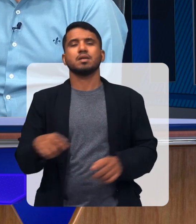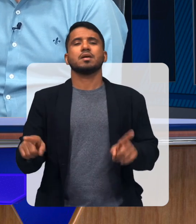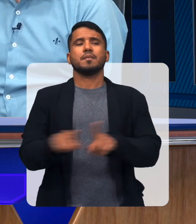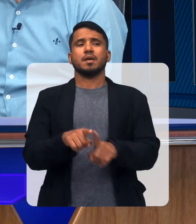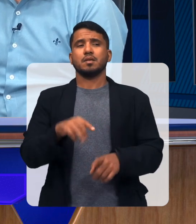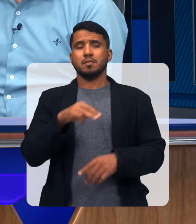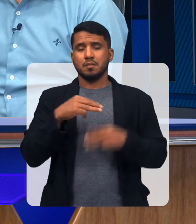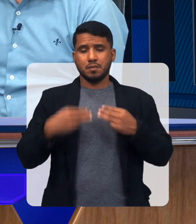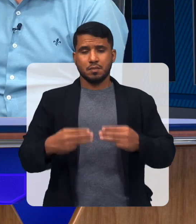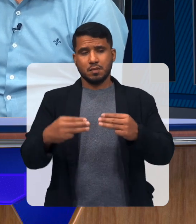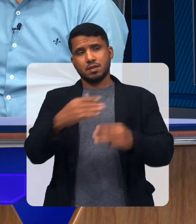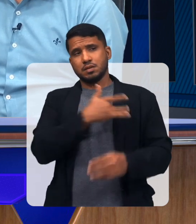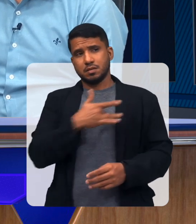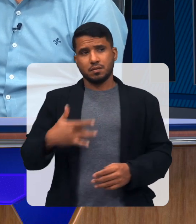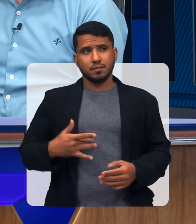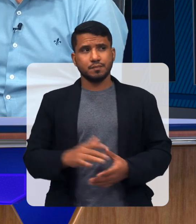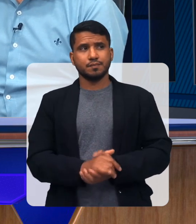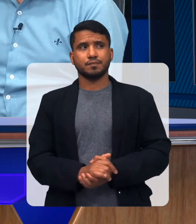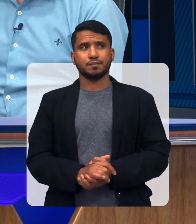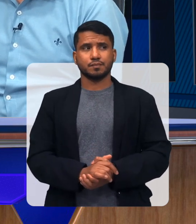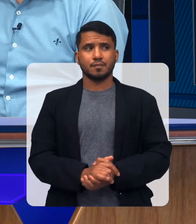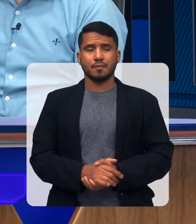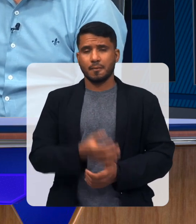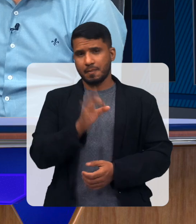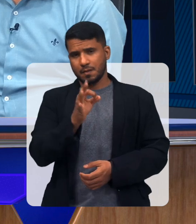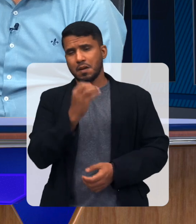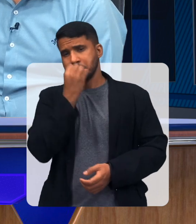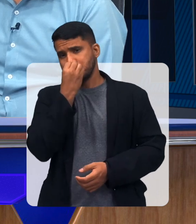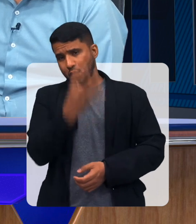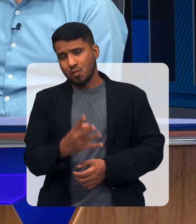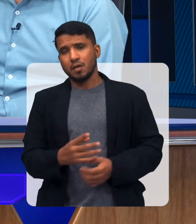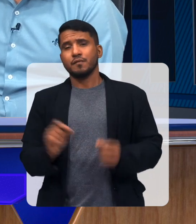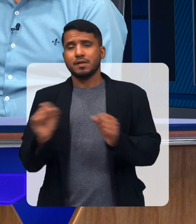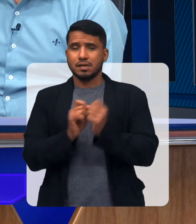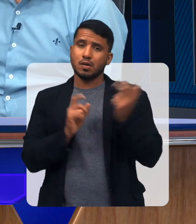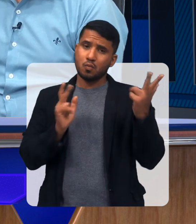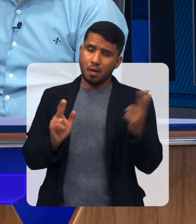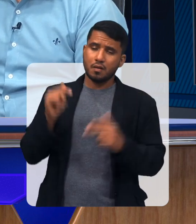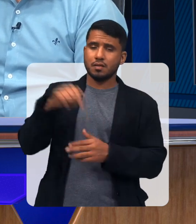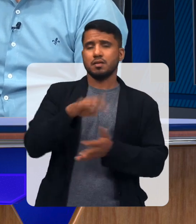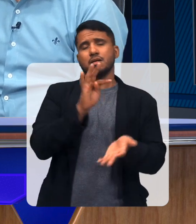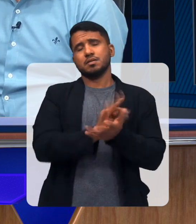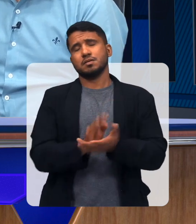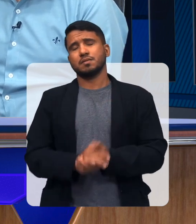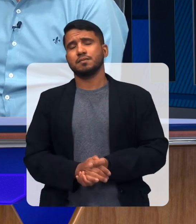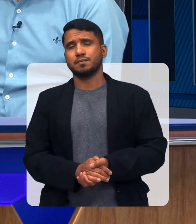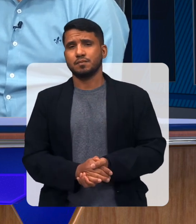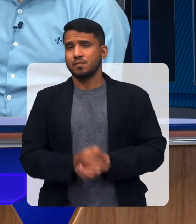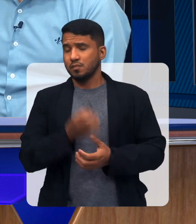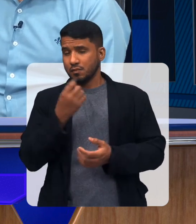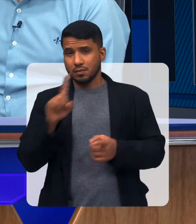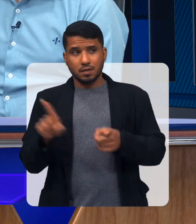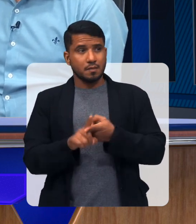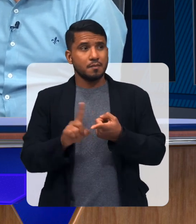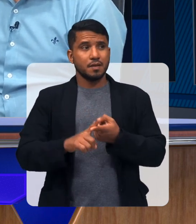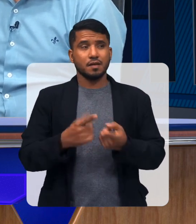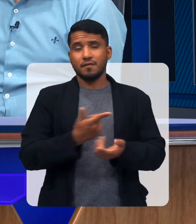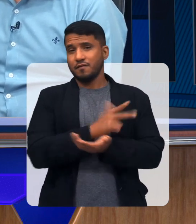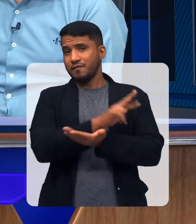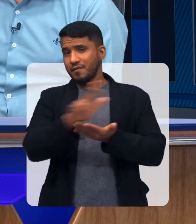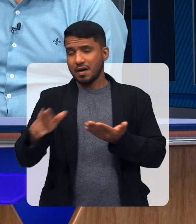INSS Sim, do Ministério da Saúde Ministério da Saúde Isso, isso Isso é bom, né? Isso é muito bom, né?